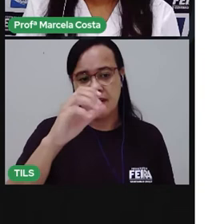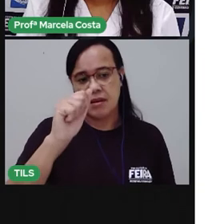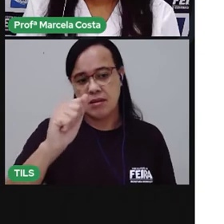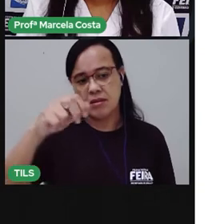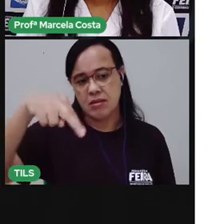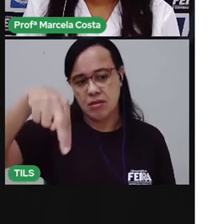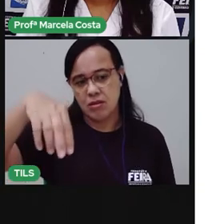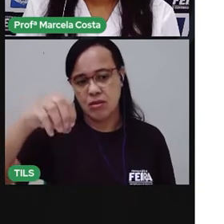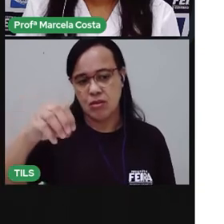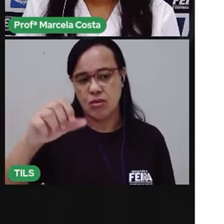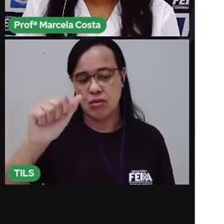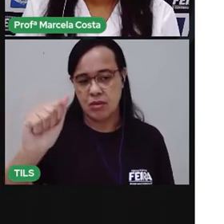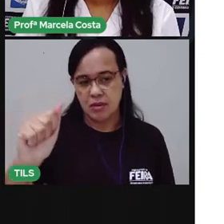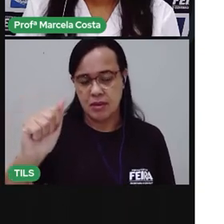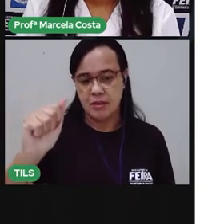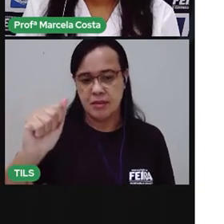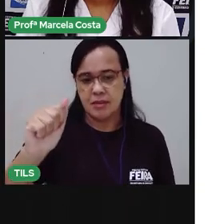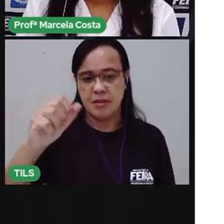Canoa.